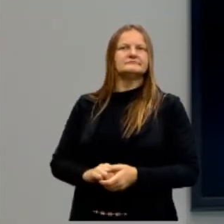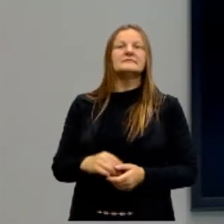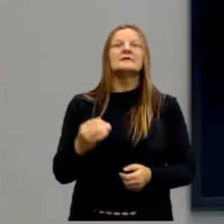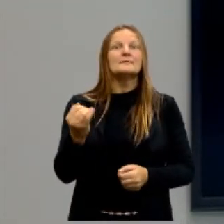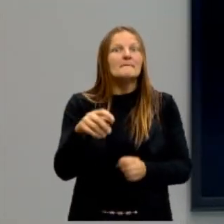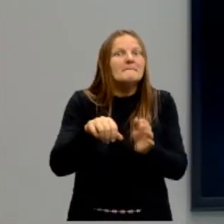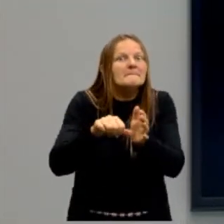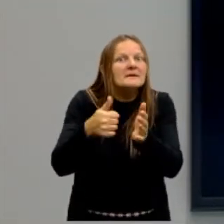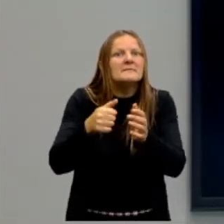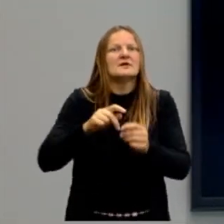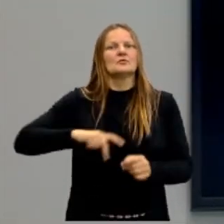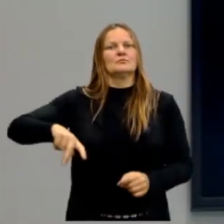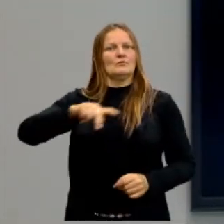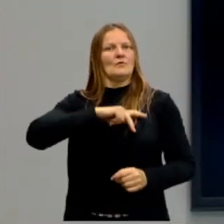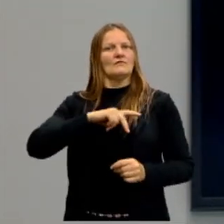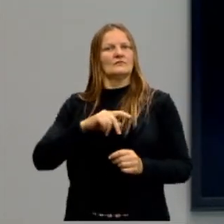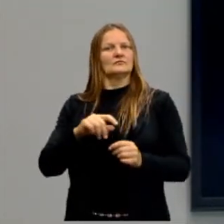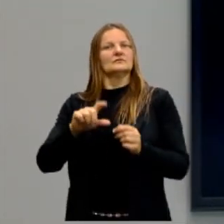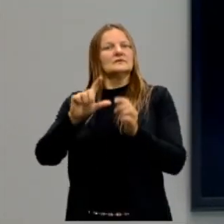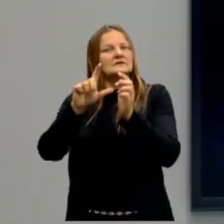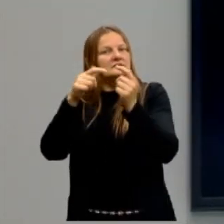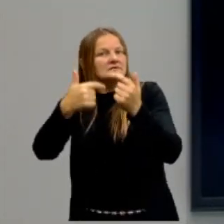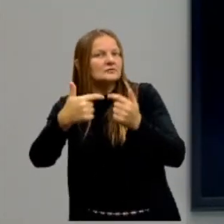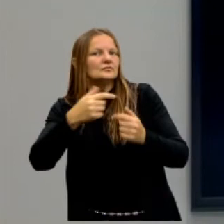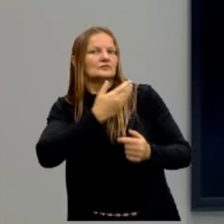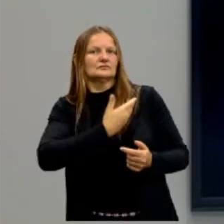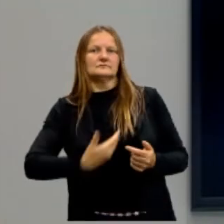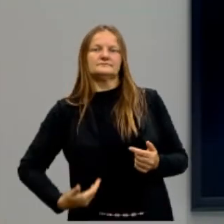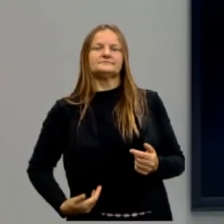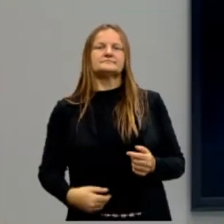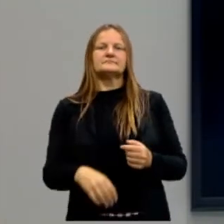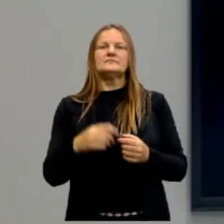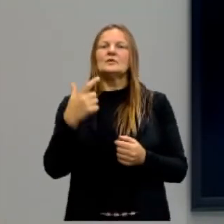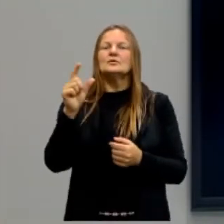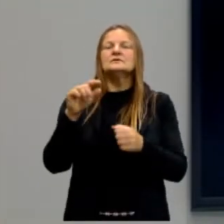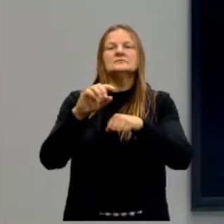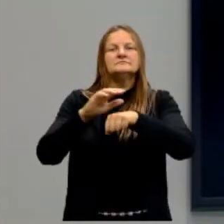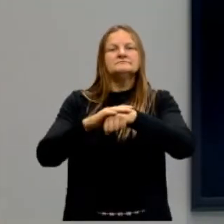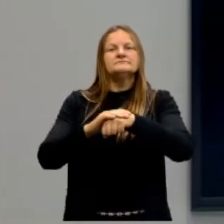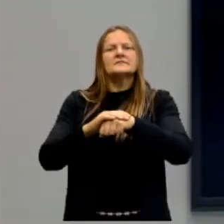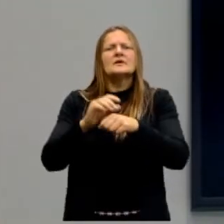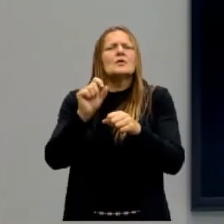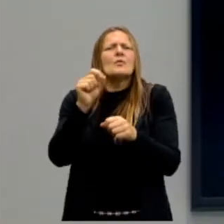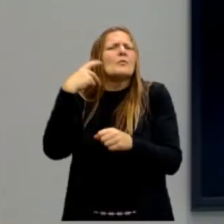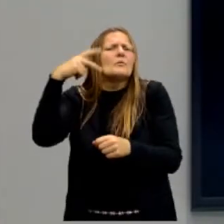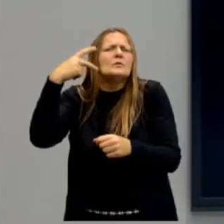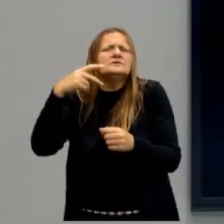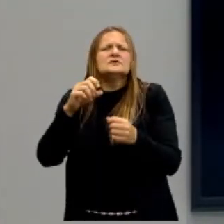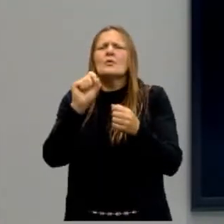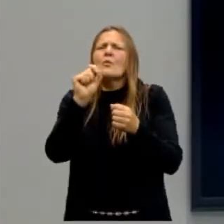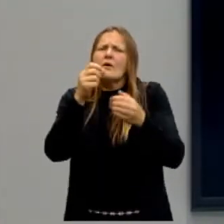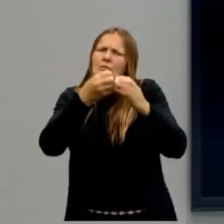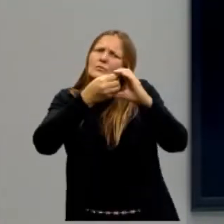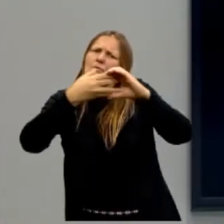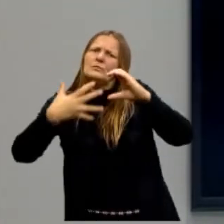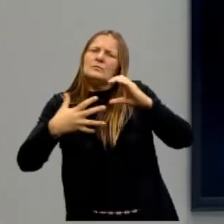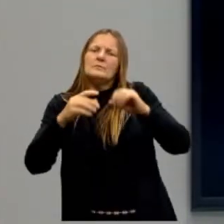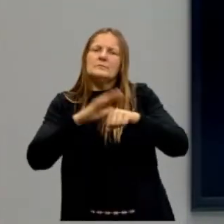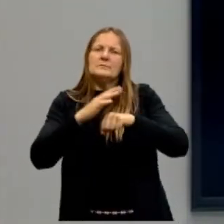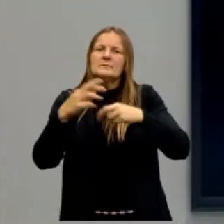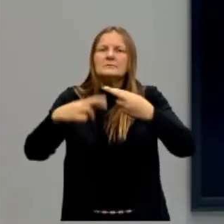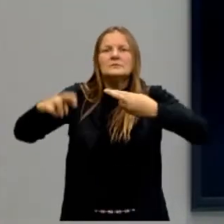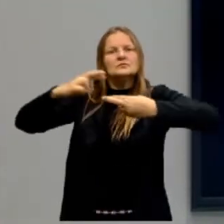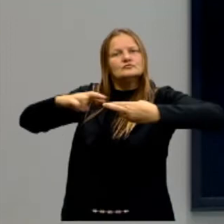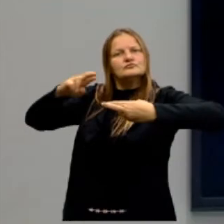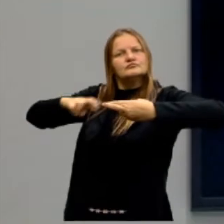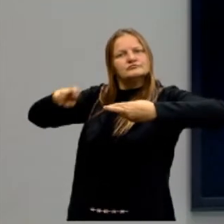população, depois o governante. E, no âmbito da política, quais os aspectos mais importantes a serem reciclados nos